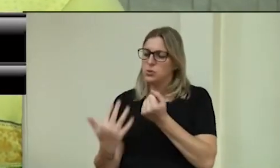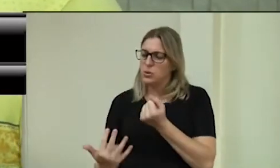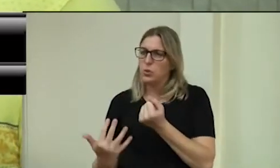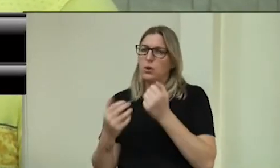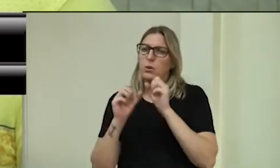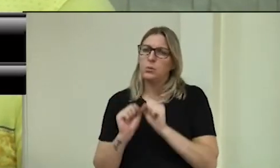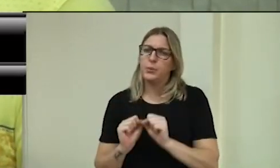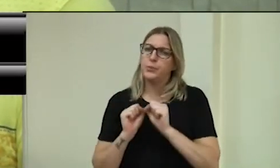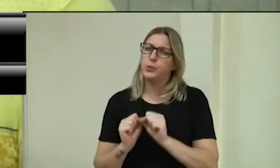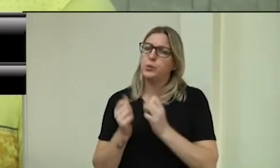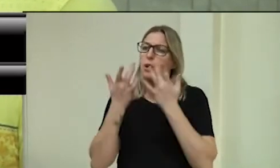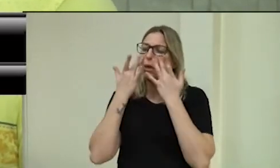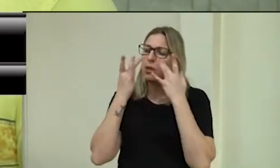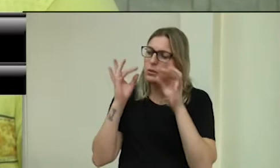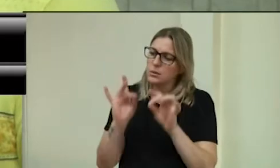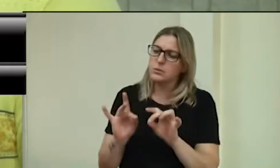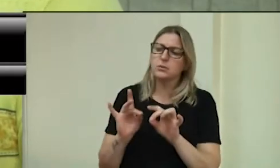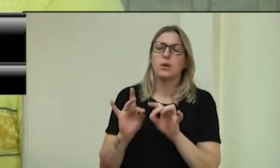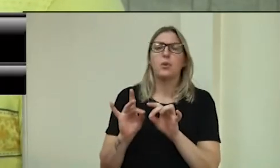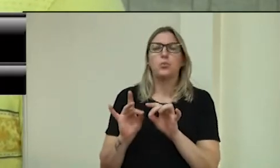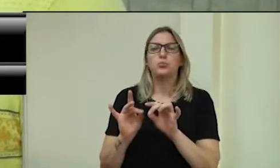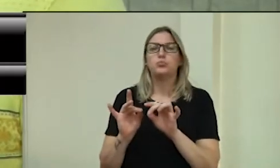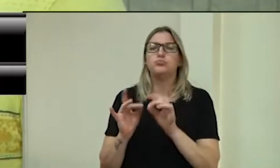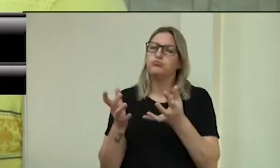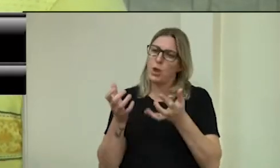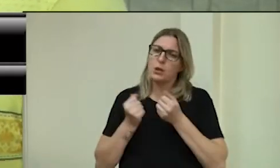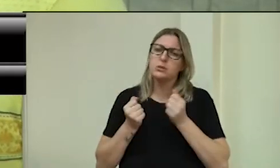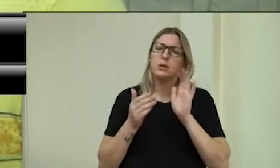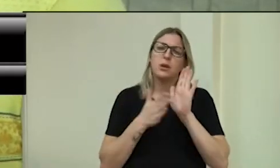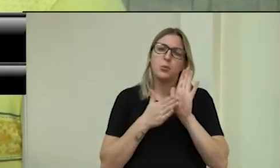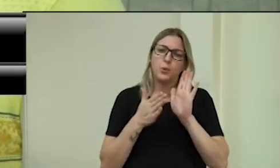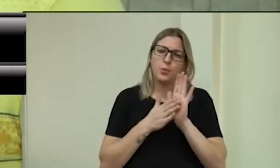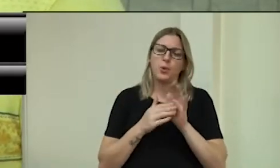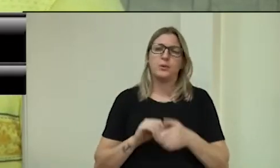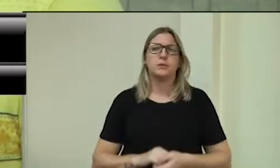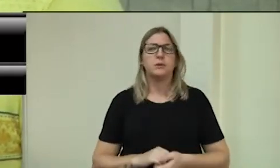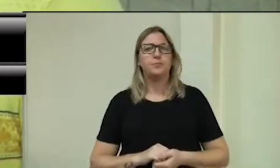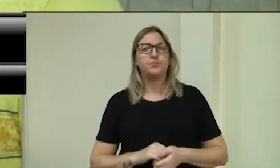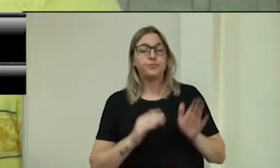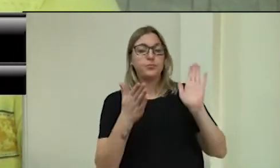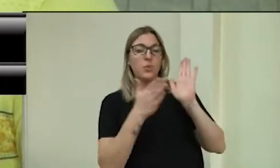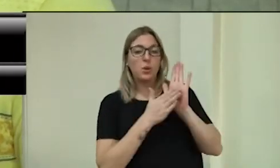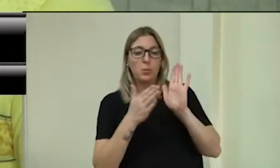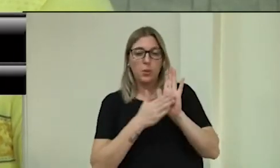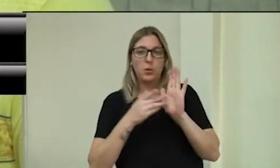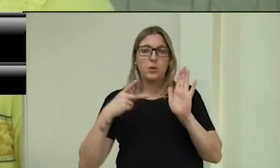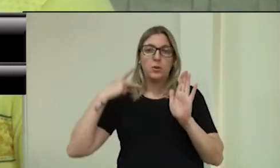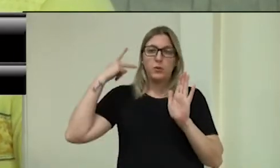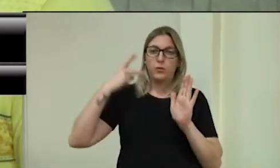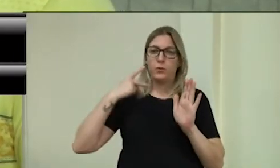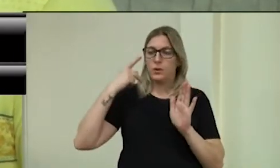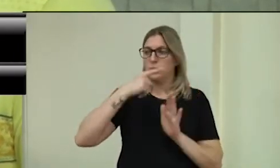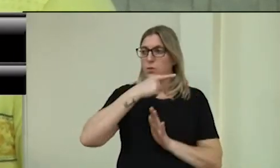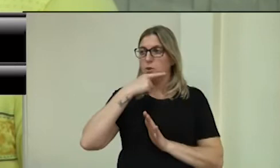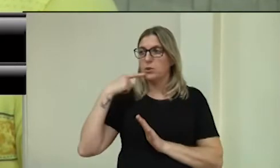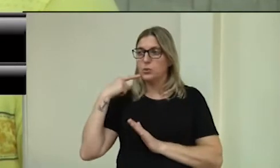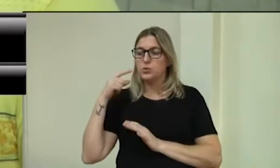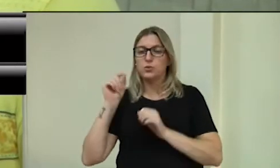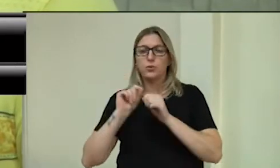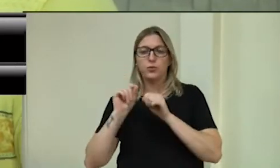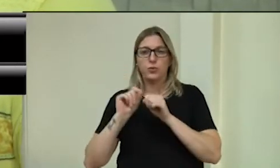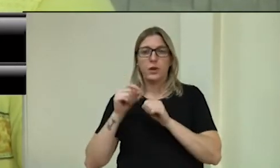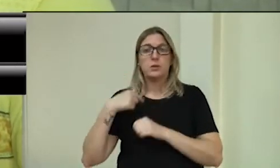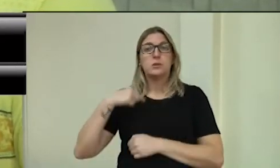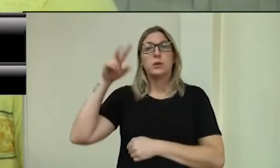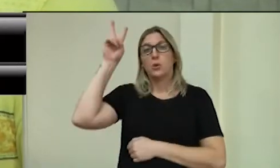acolher a nossa proposta também. E a proposição do vereador Araújo me fez lembrar, e os colegas que aqui estão lembram